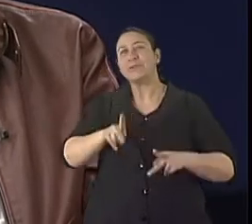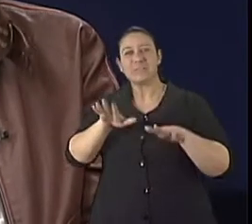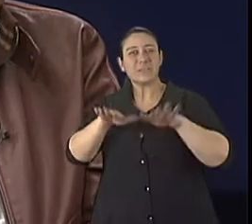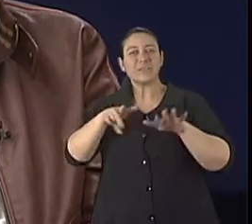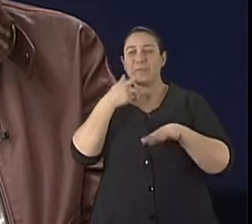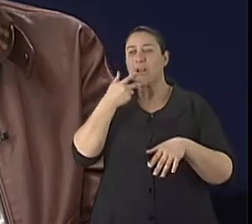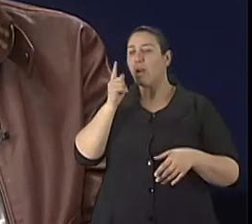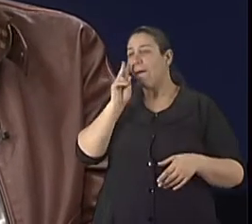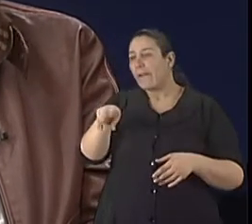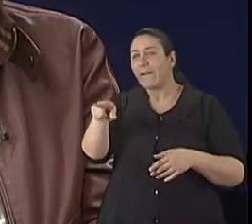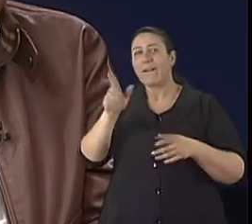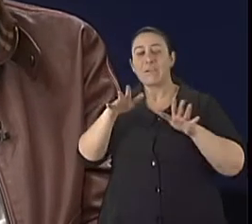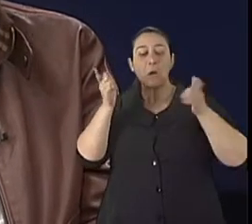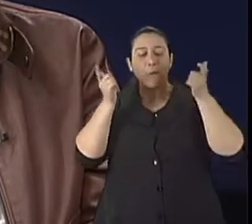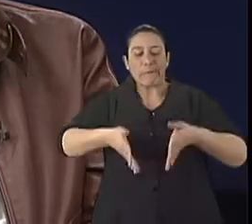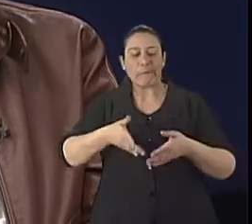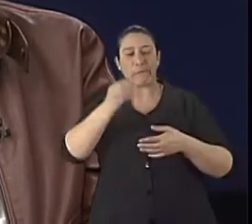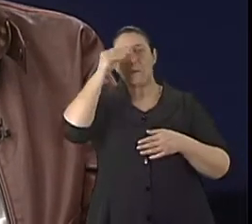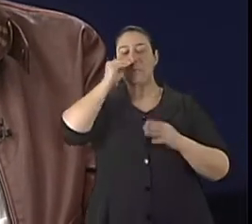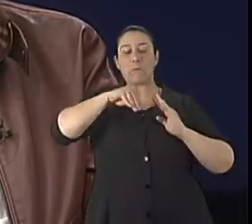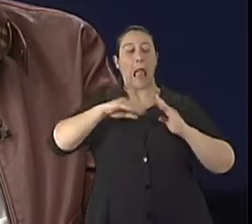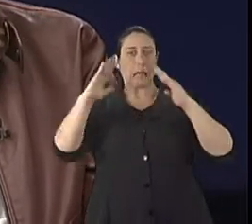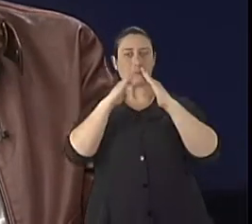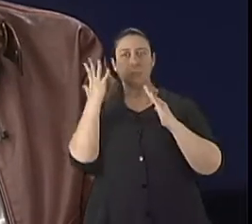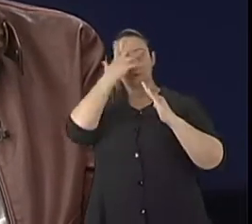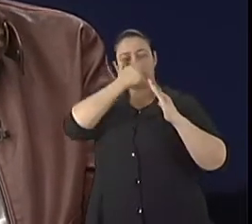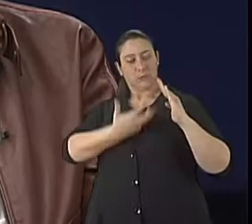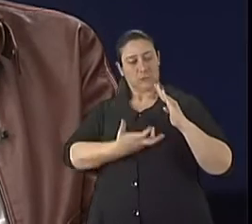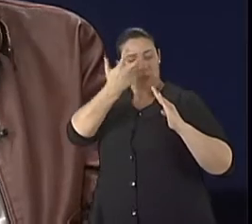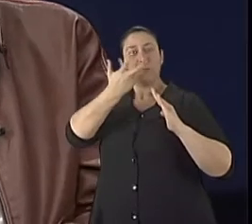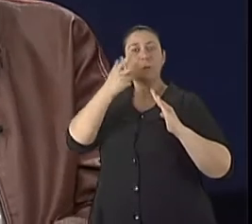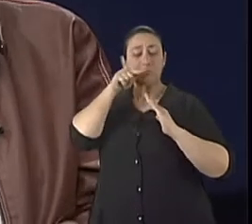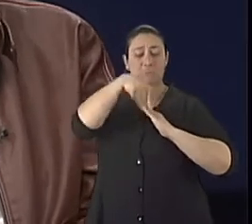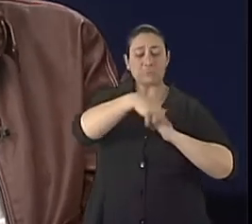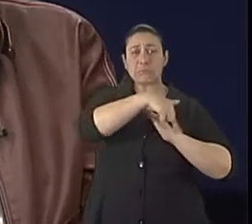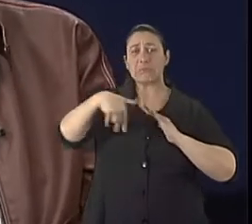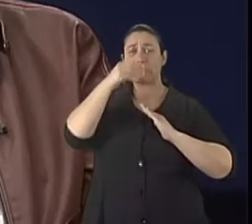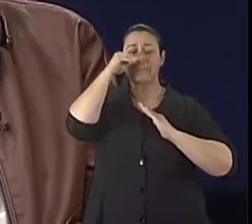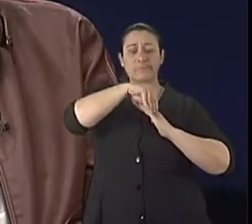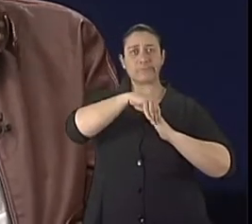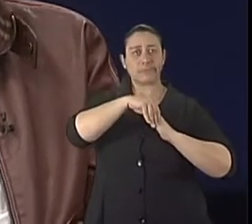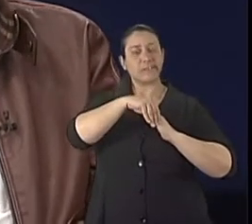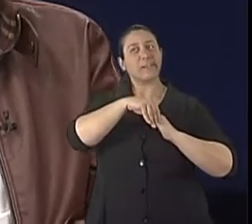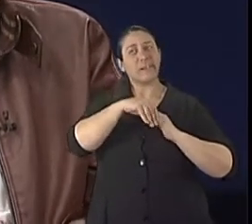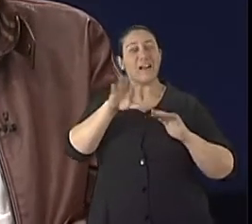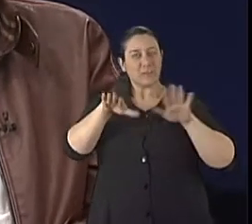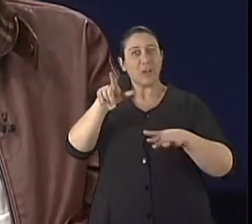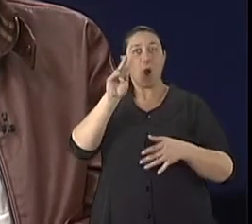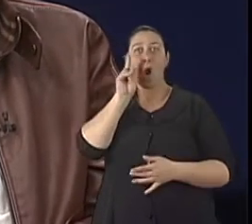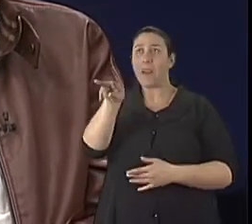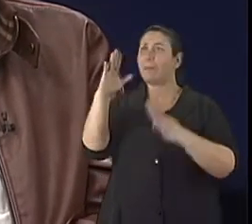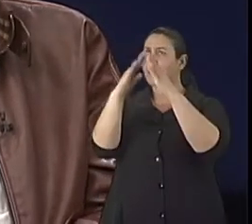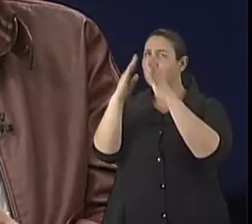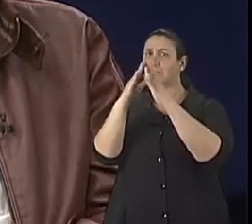ela abandonada, sem um cuidado específico. Eu acho interessante dizer isso, que as pessoas têm que se dar conta, assim, a gente olha para dentro de